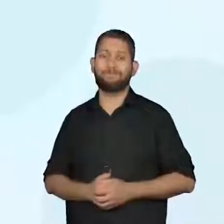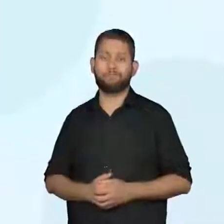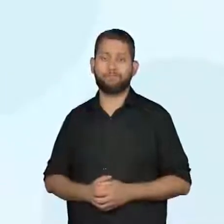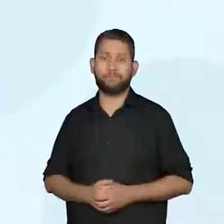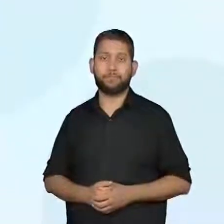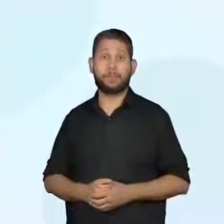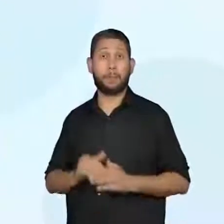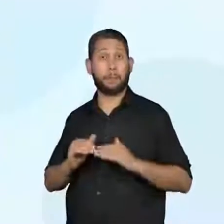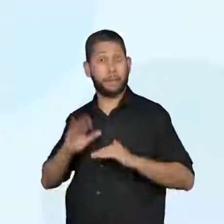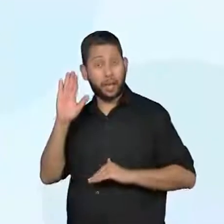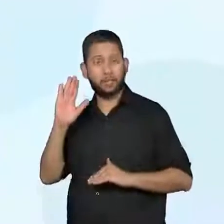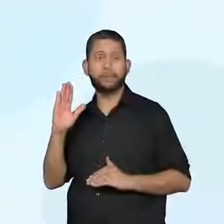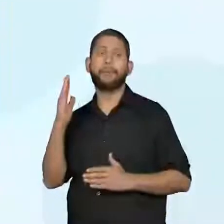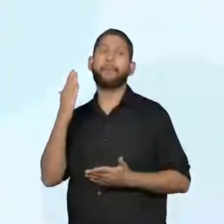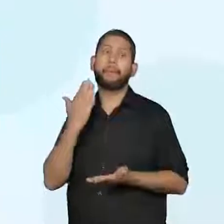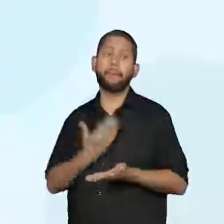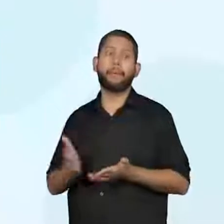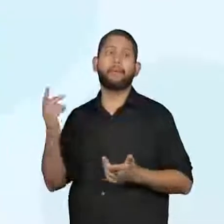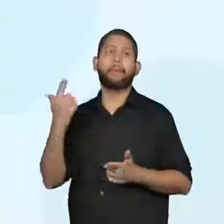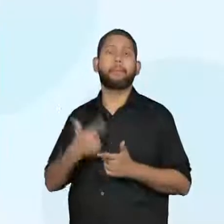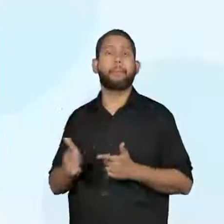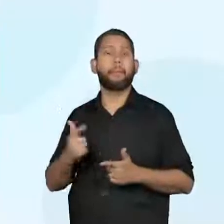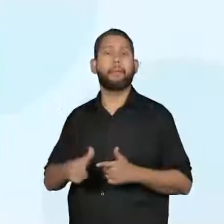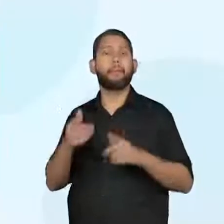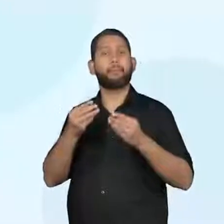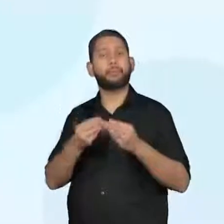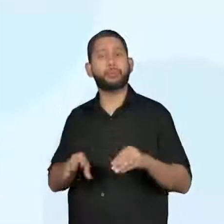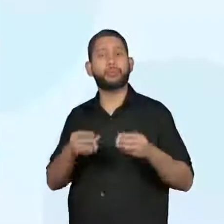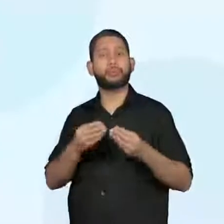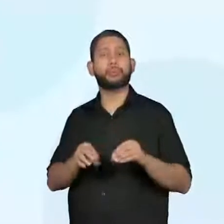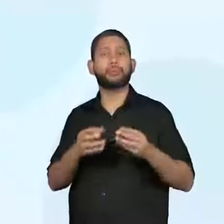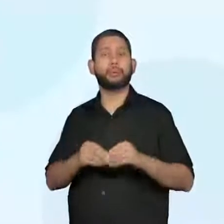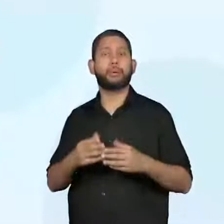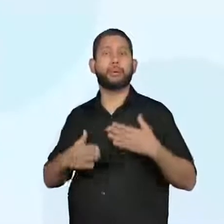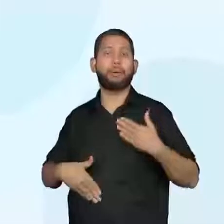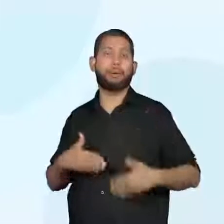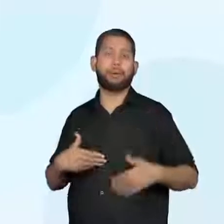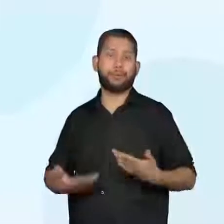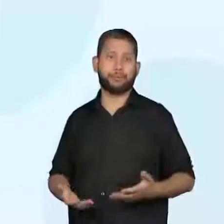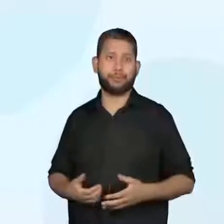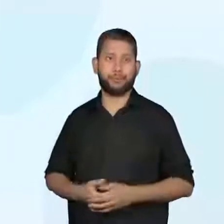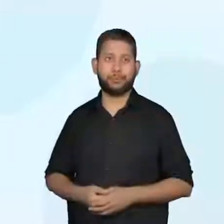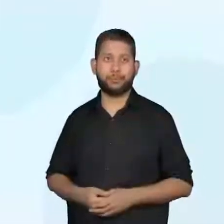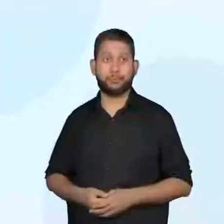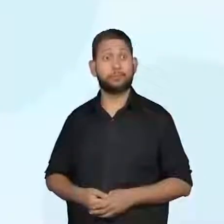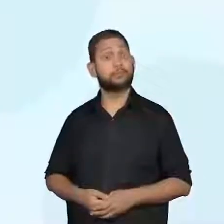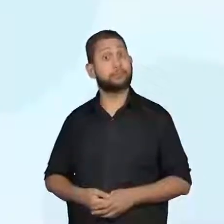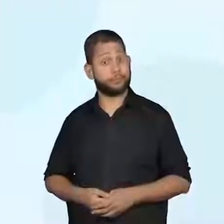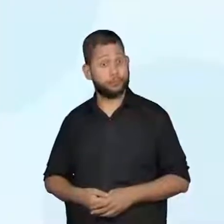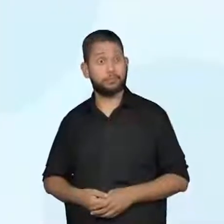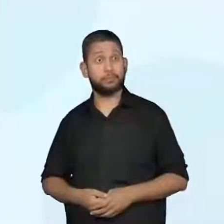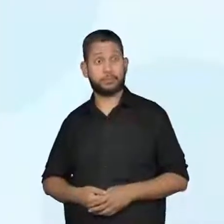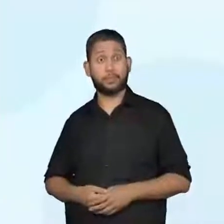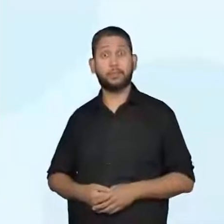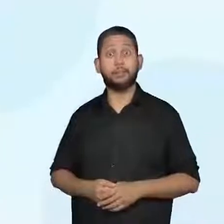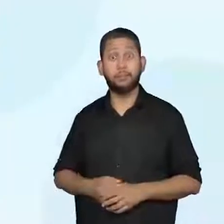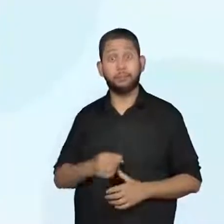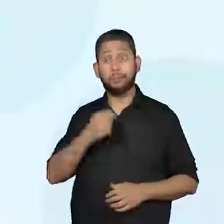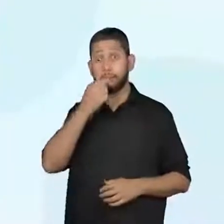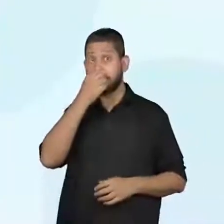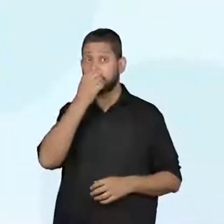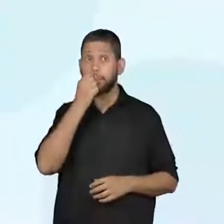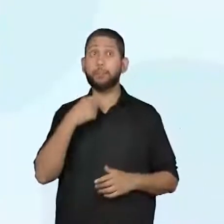Acima disso, já começamos a sentir os efeitos no nosso corpo. Puxa vida. Então, vem efeitos